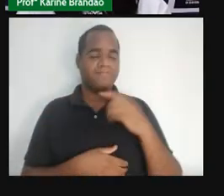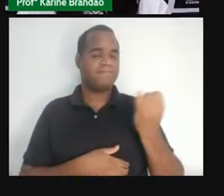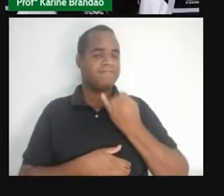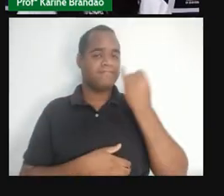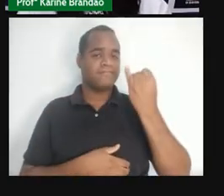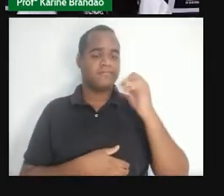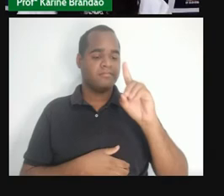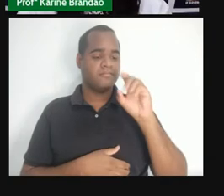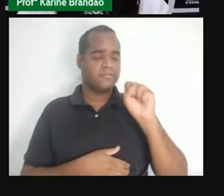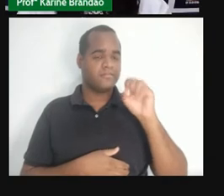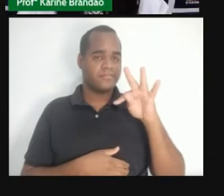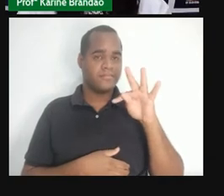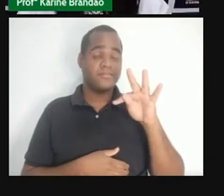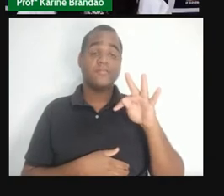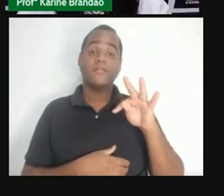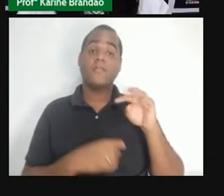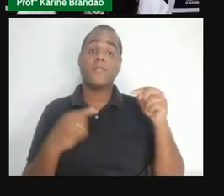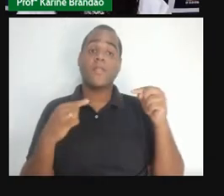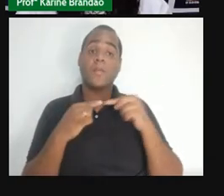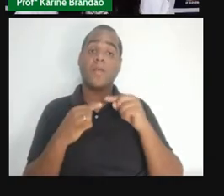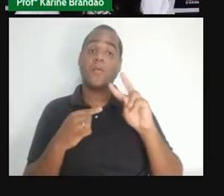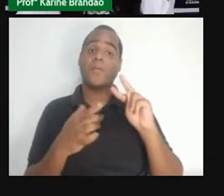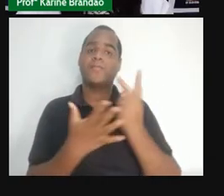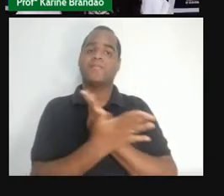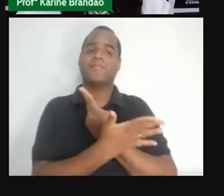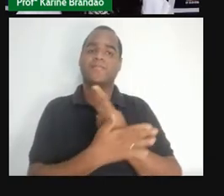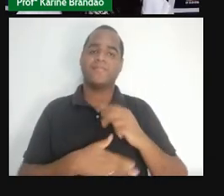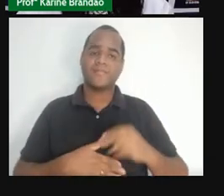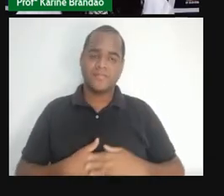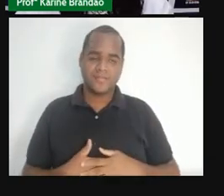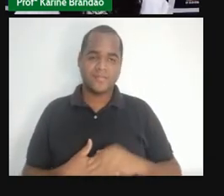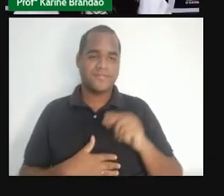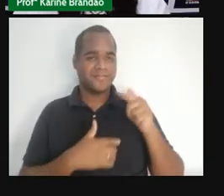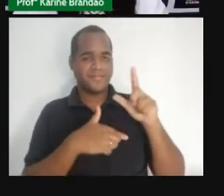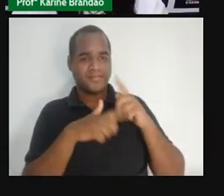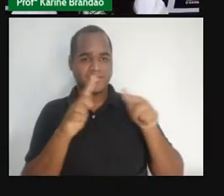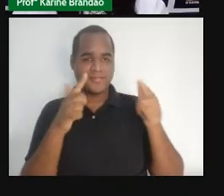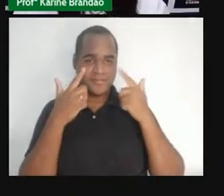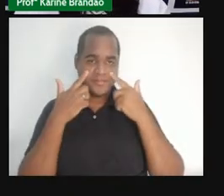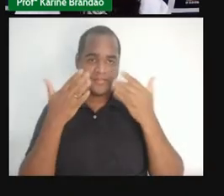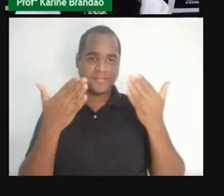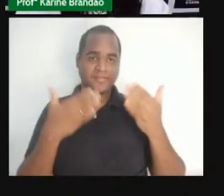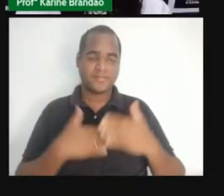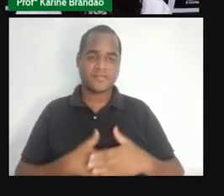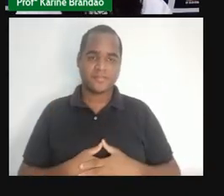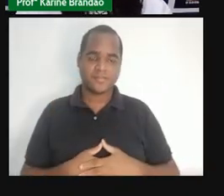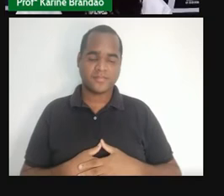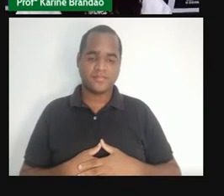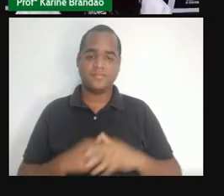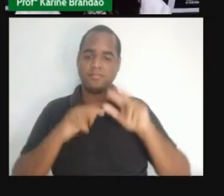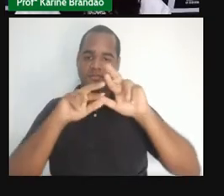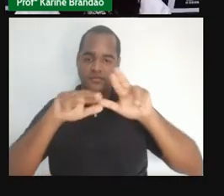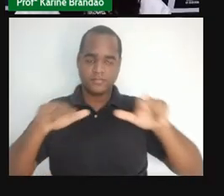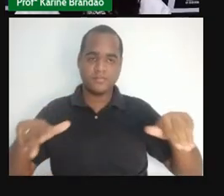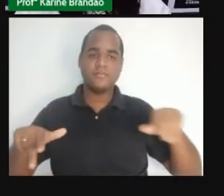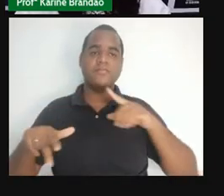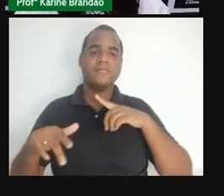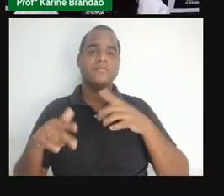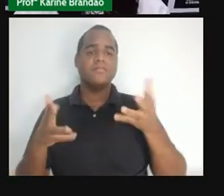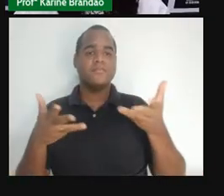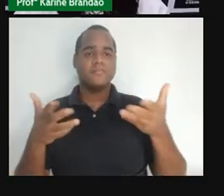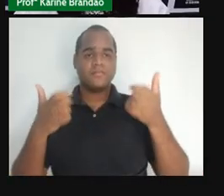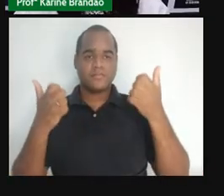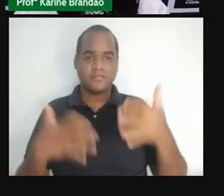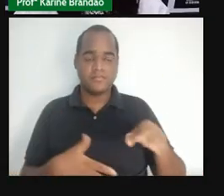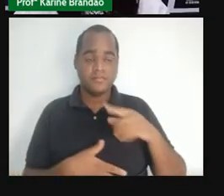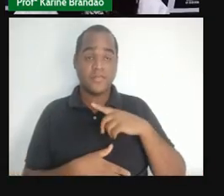DSTs, e isso é errado. Vamos ver as outras? De todos os métodos contraceptivos,